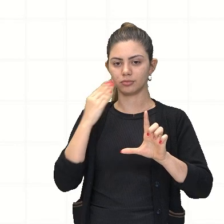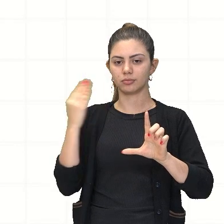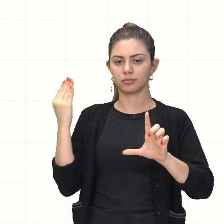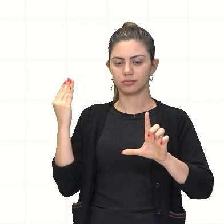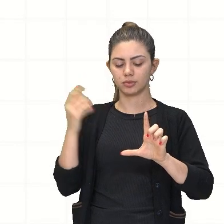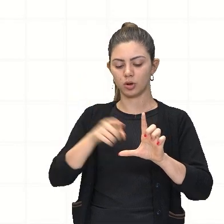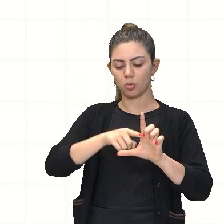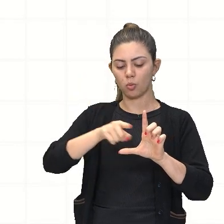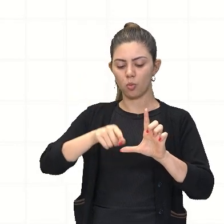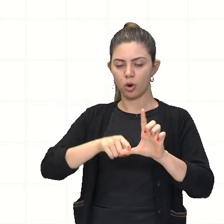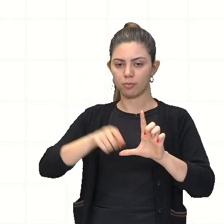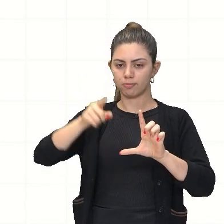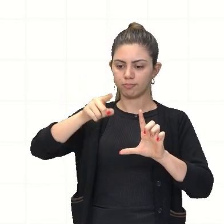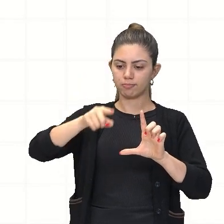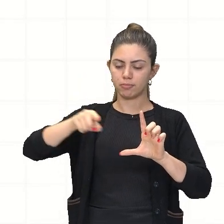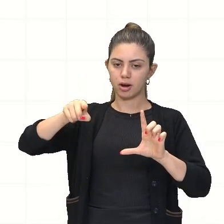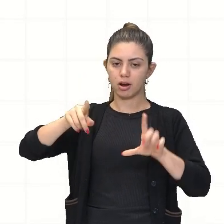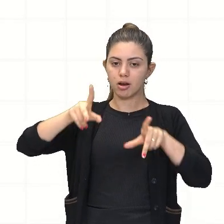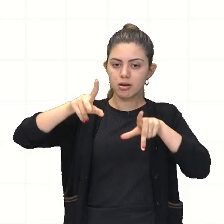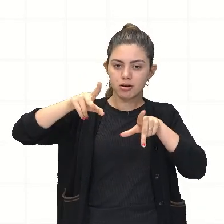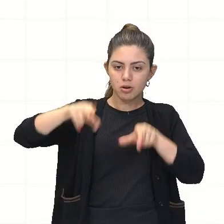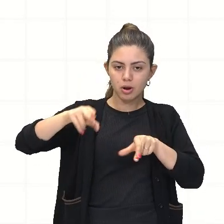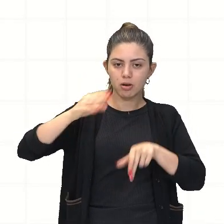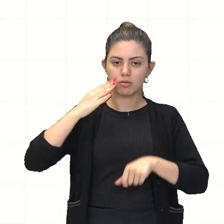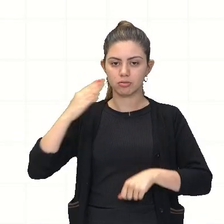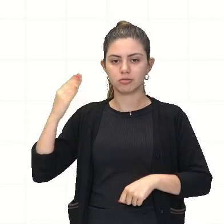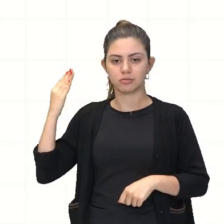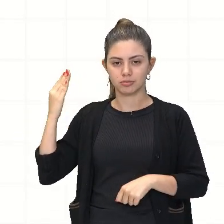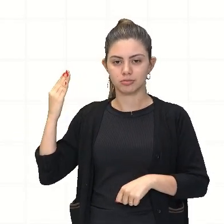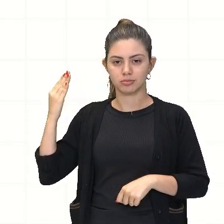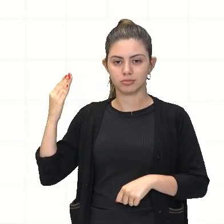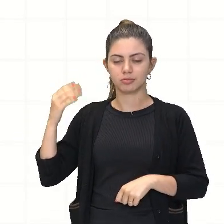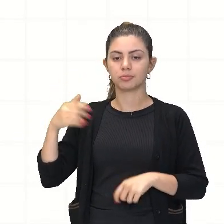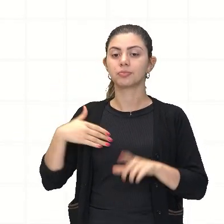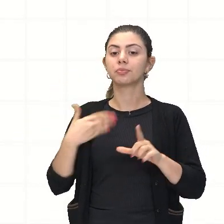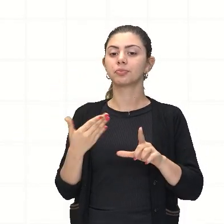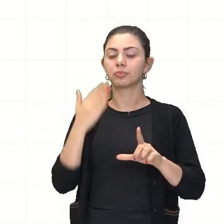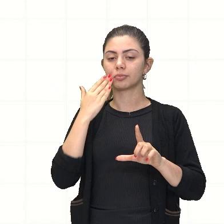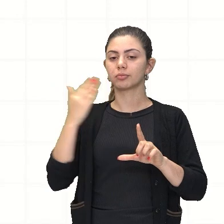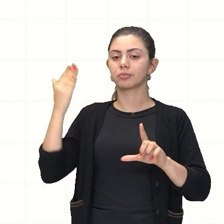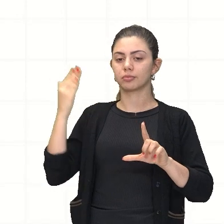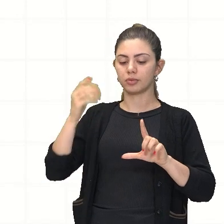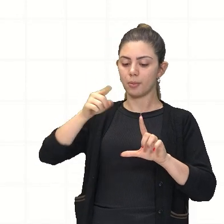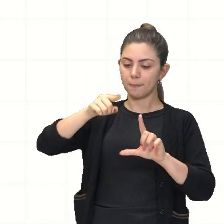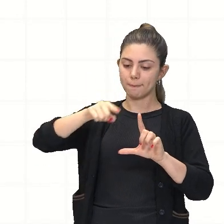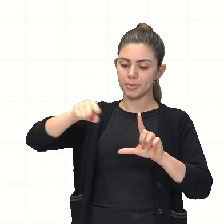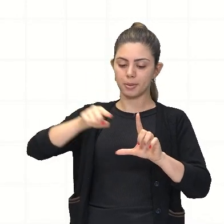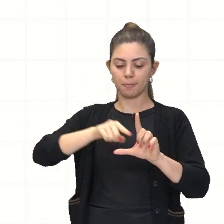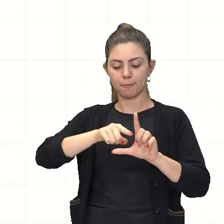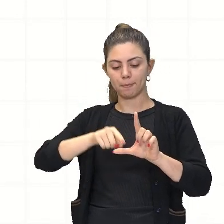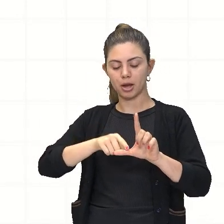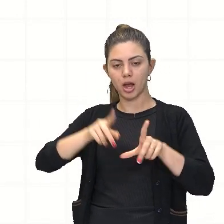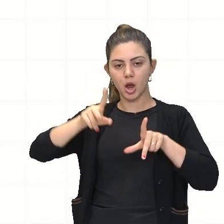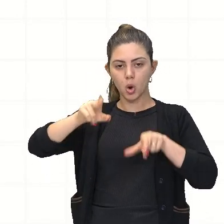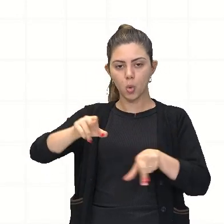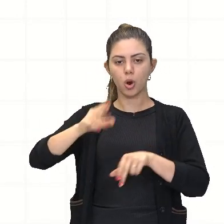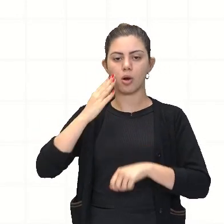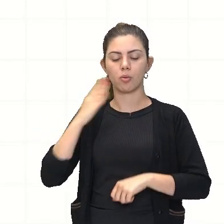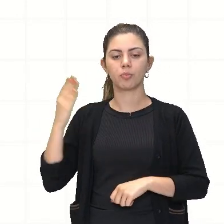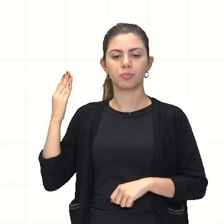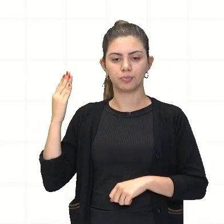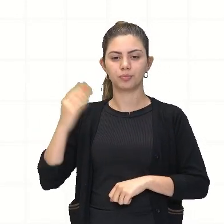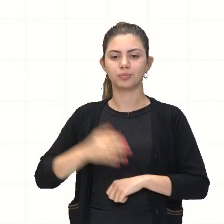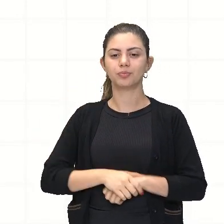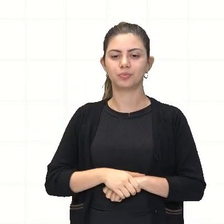ele é igual a este aqui, olha lá. E este aqui, ó, é igual a